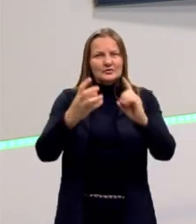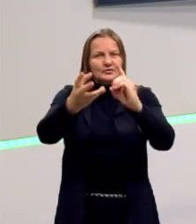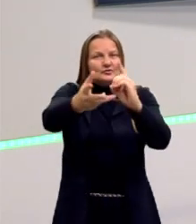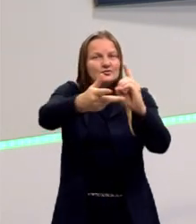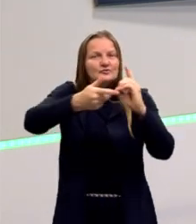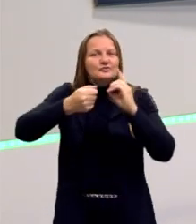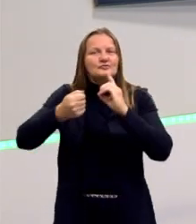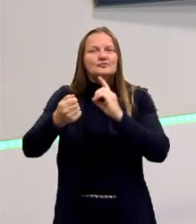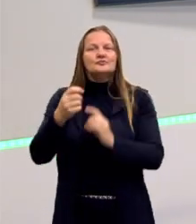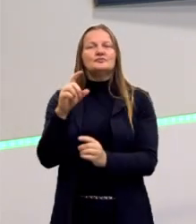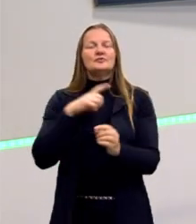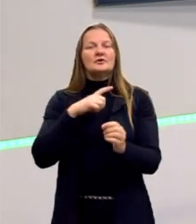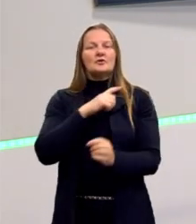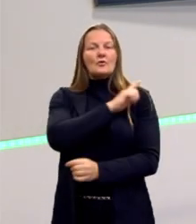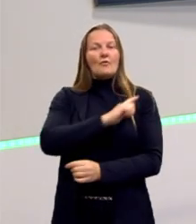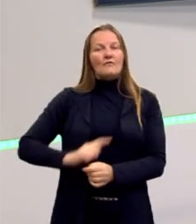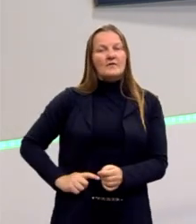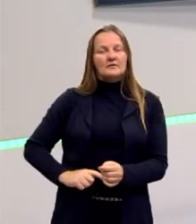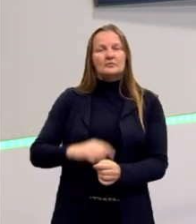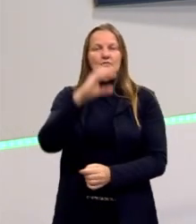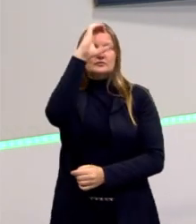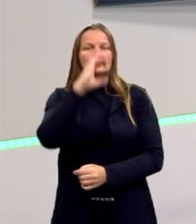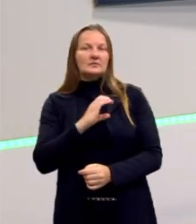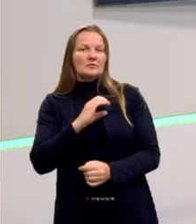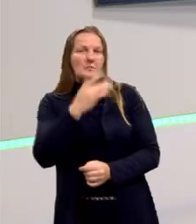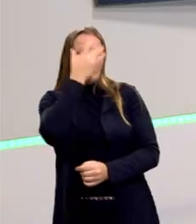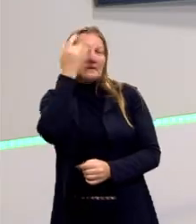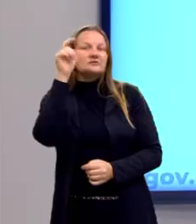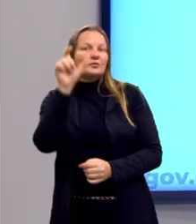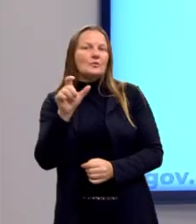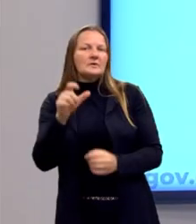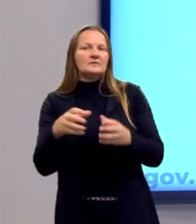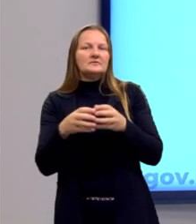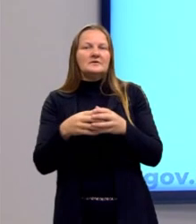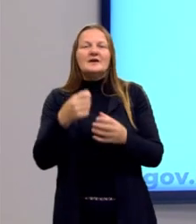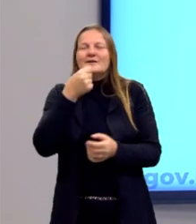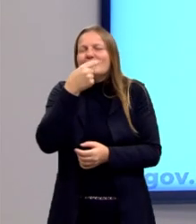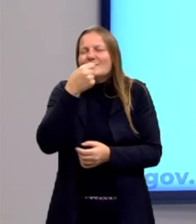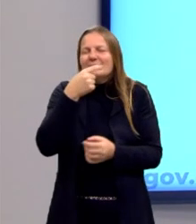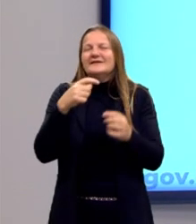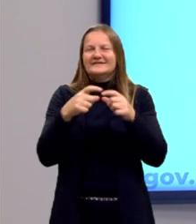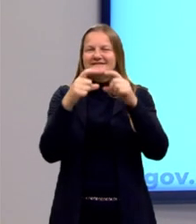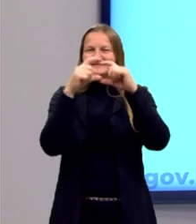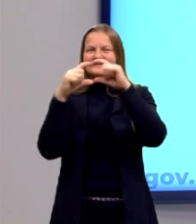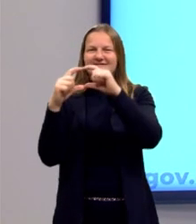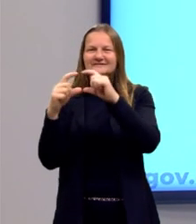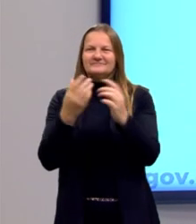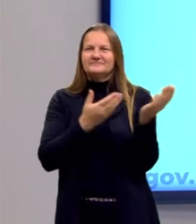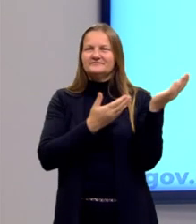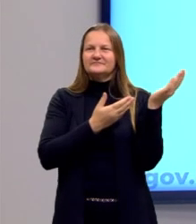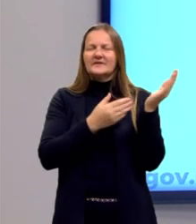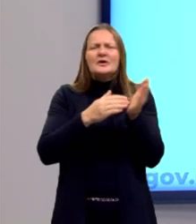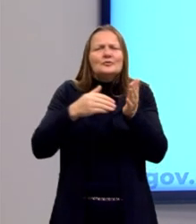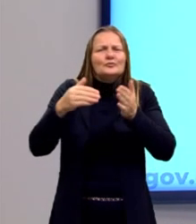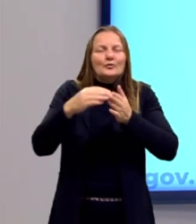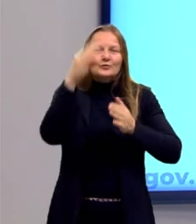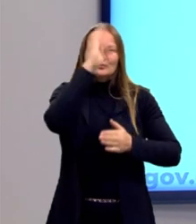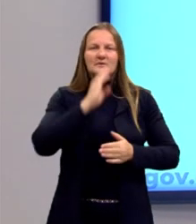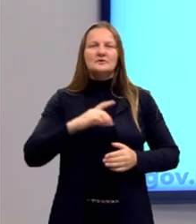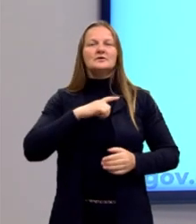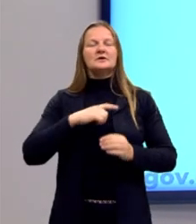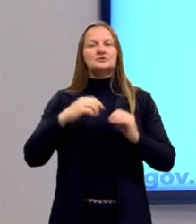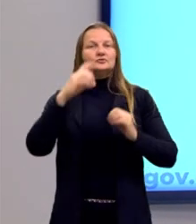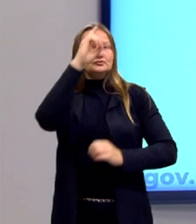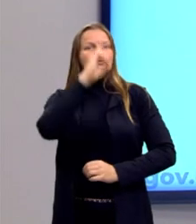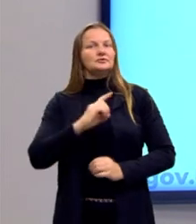entre governo e cidadão. Então, olha só, aqui a charge traz, né? Todo brasileiro tem direito à moradia